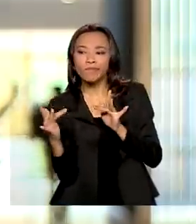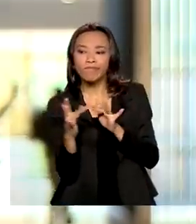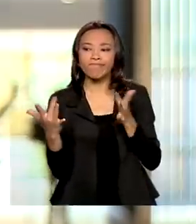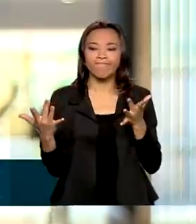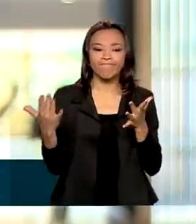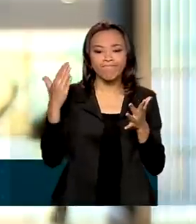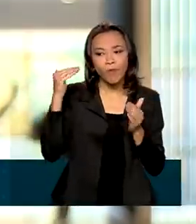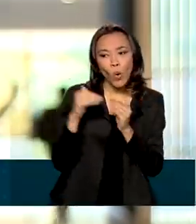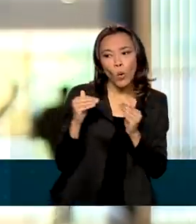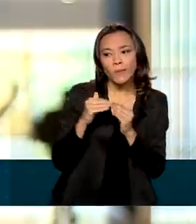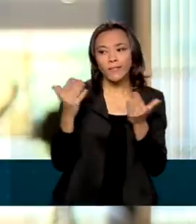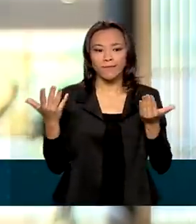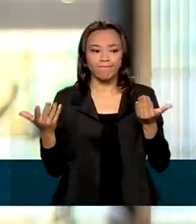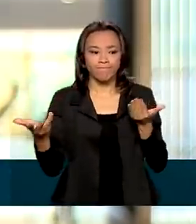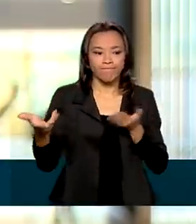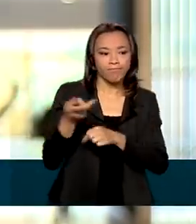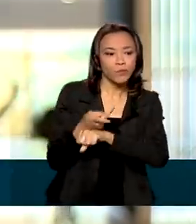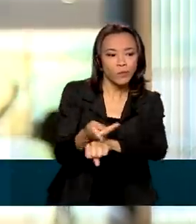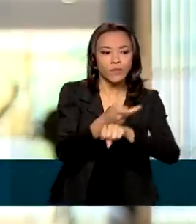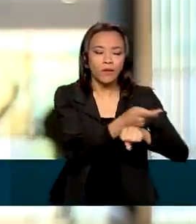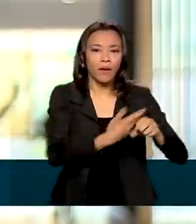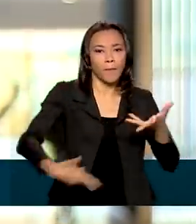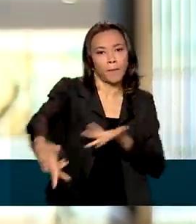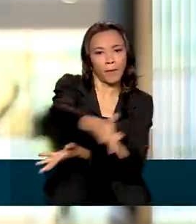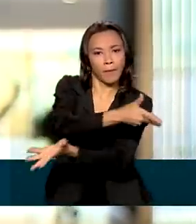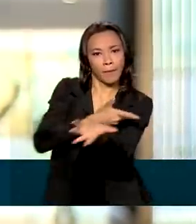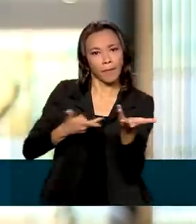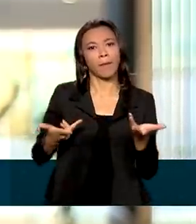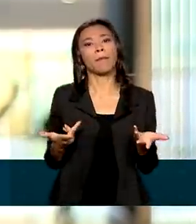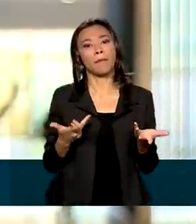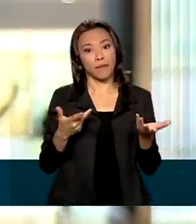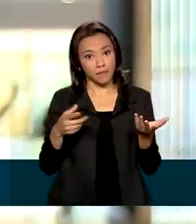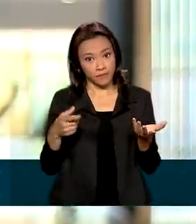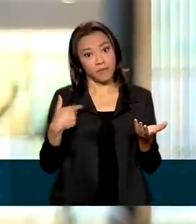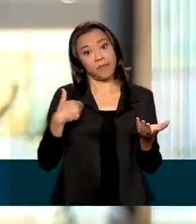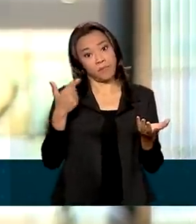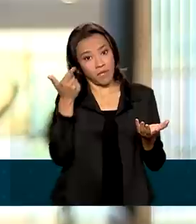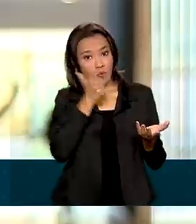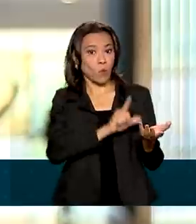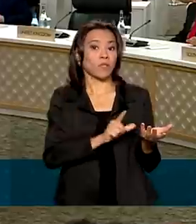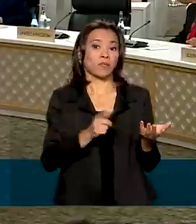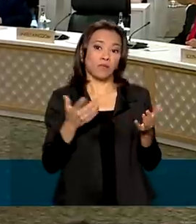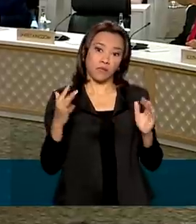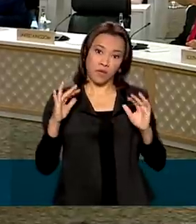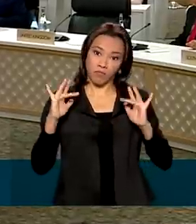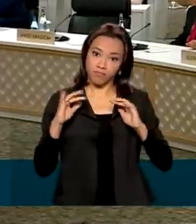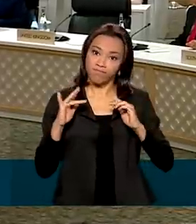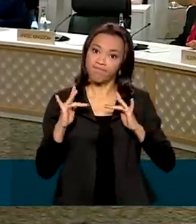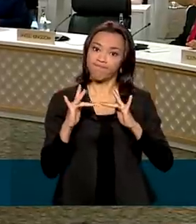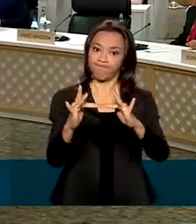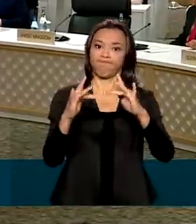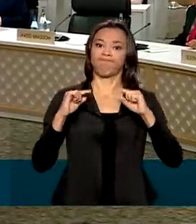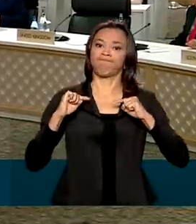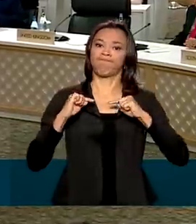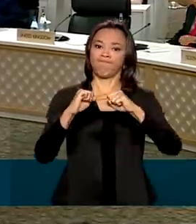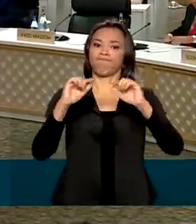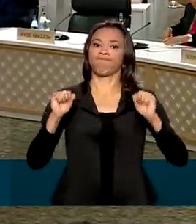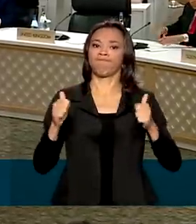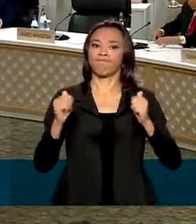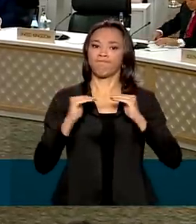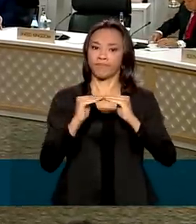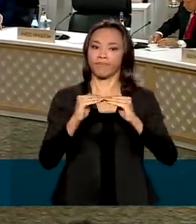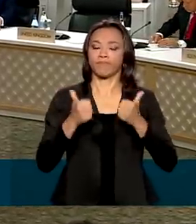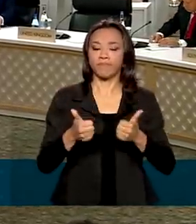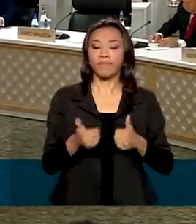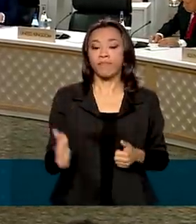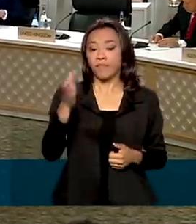complementar uma visão com a outra e encontrar o mínimo denominador comum. As reuniões de cúpula do G20 têm